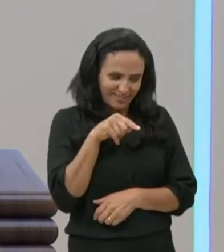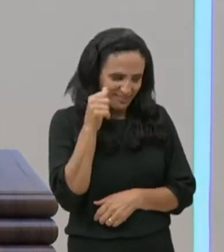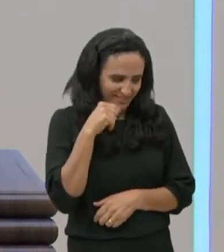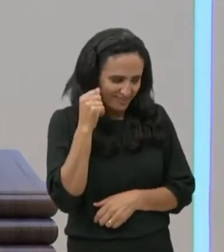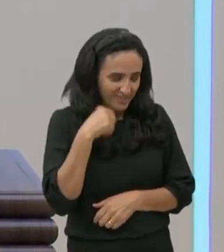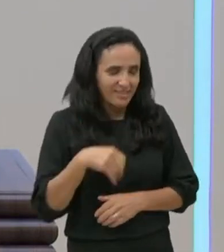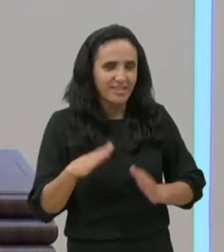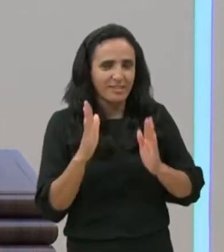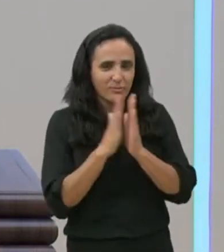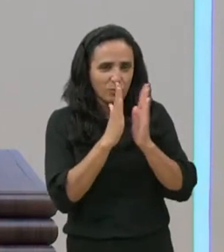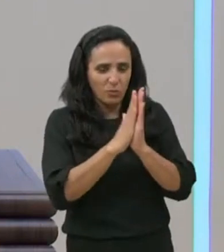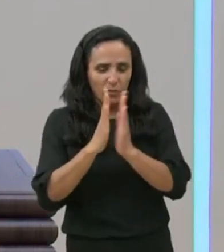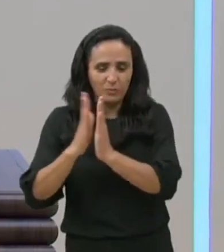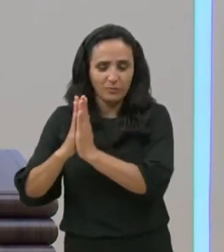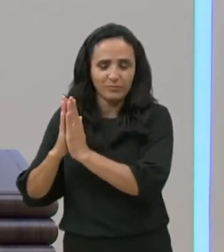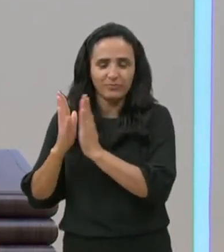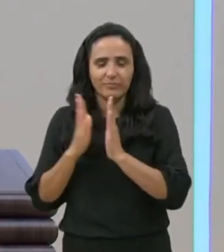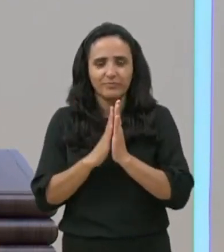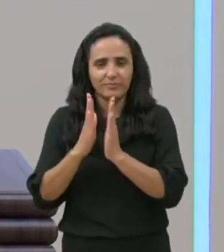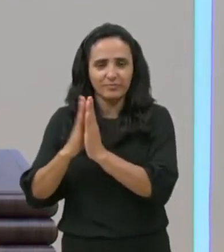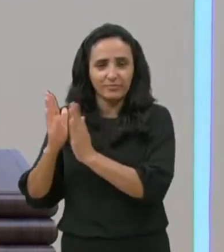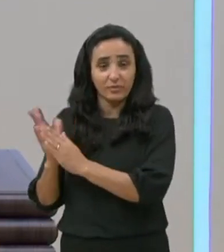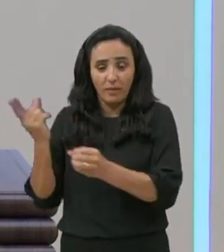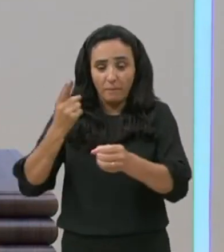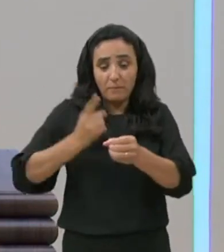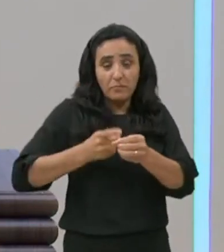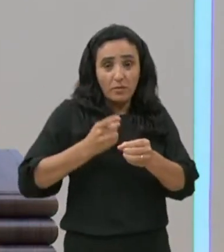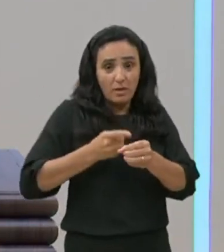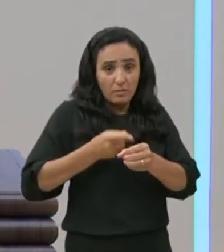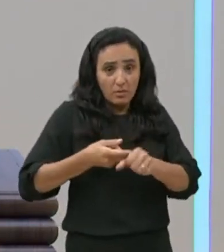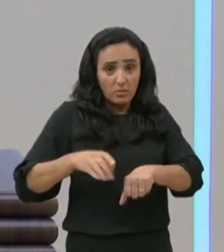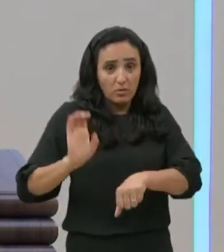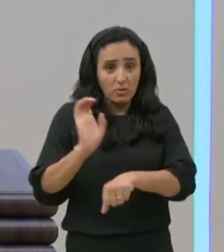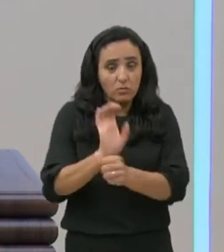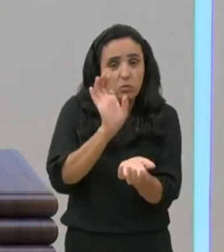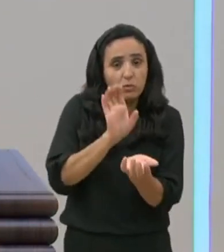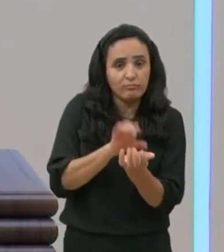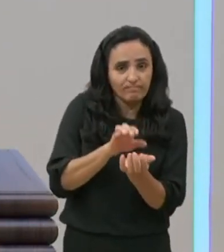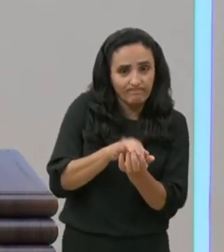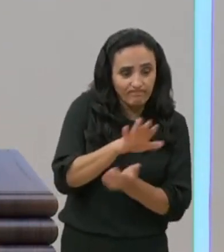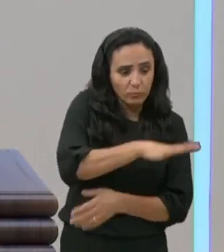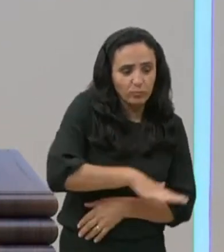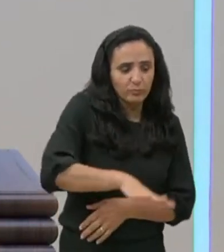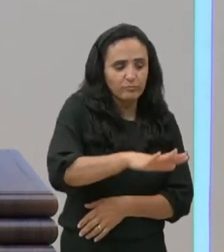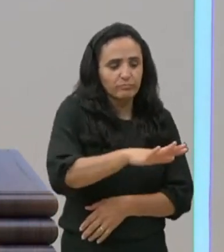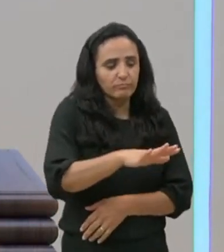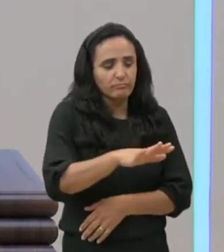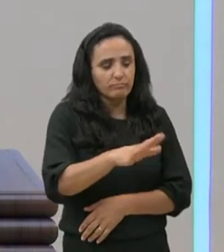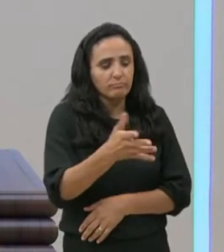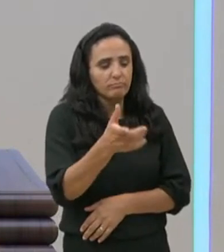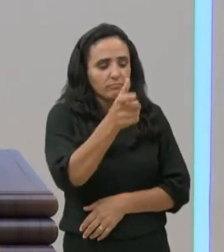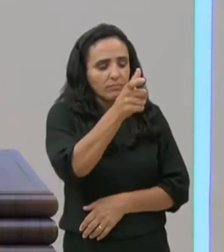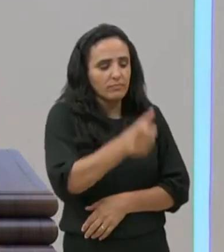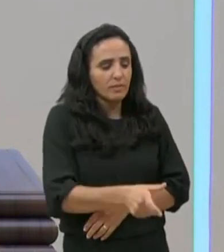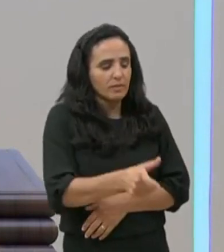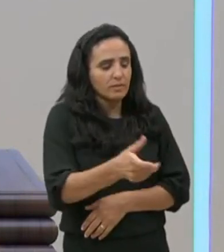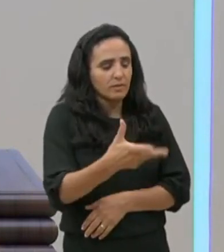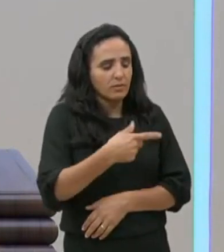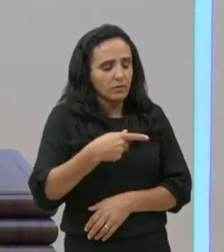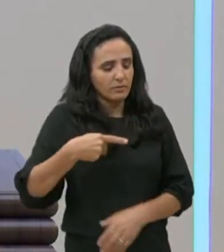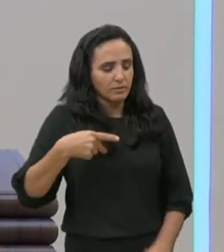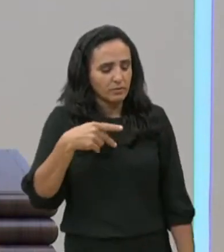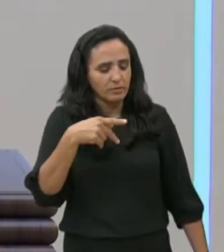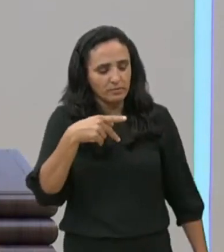em, Sirinhaen, no setor 6, aonde, o pastor, Samuel, coopera com o nosso pastor